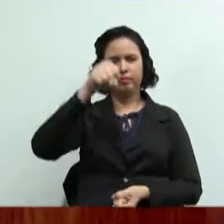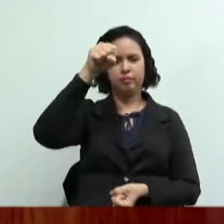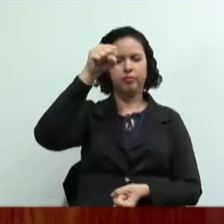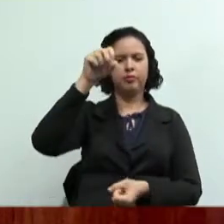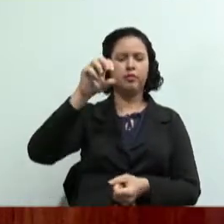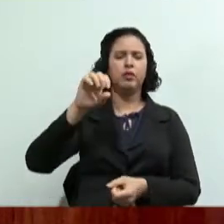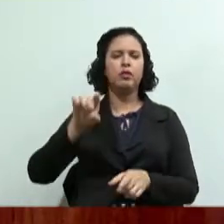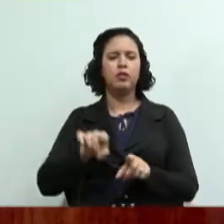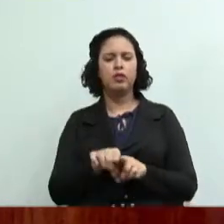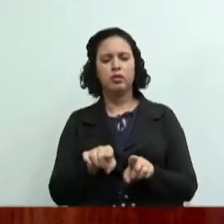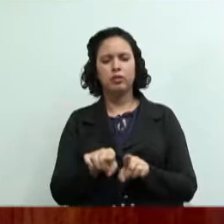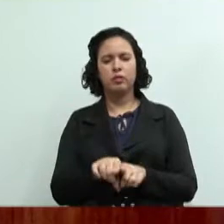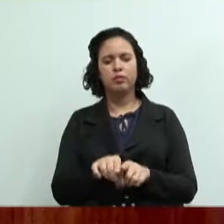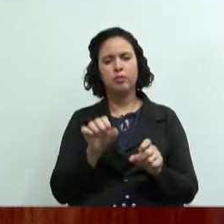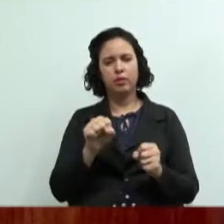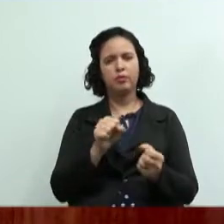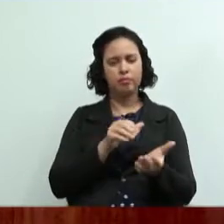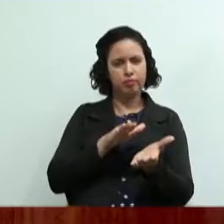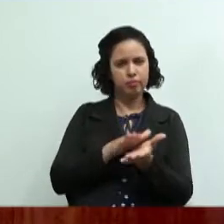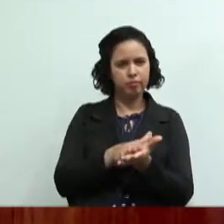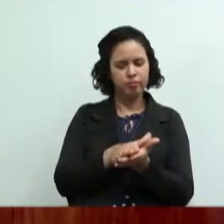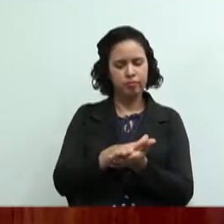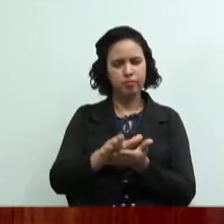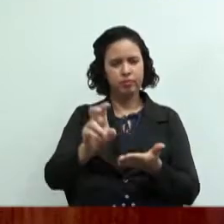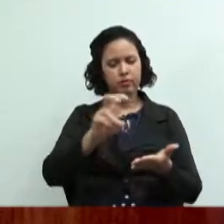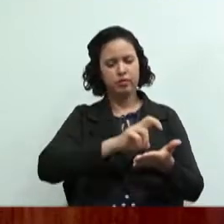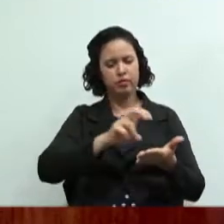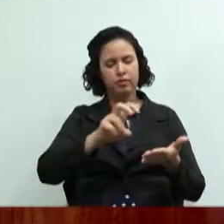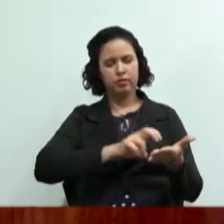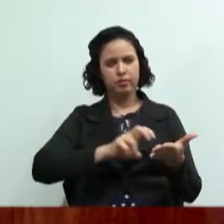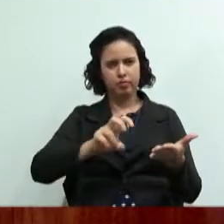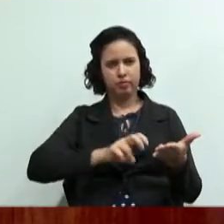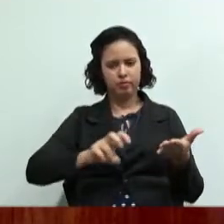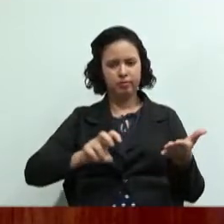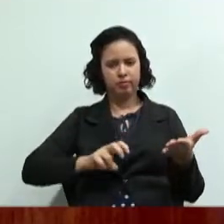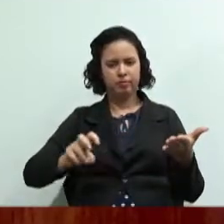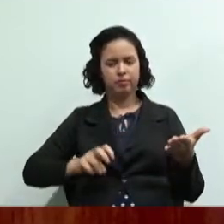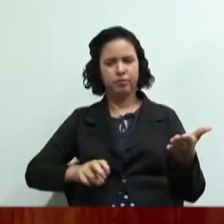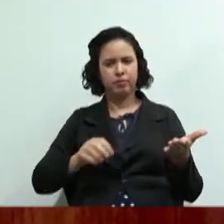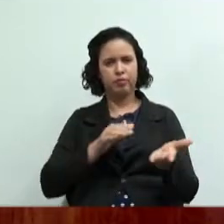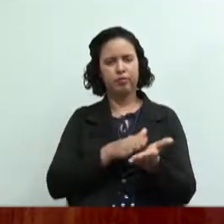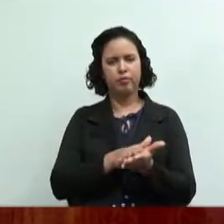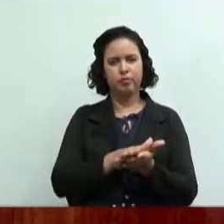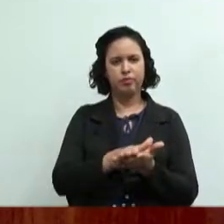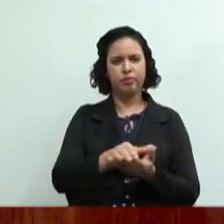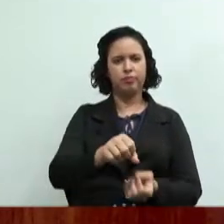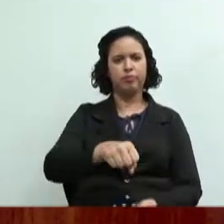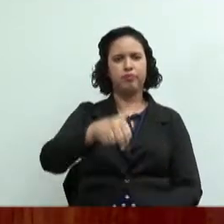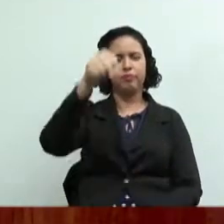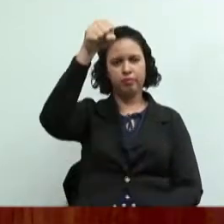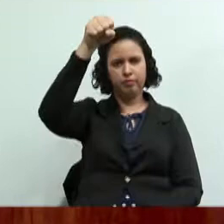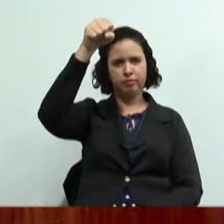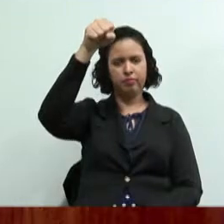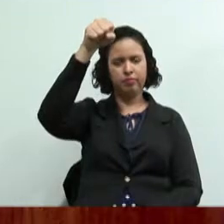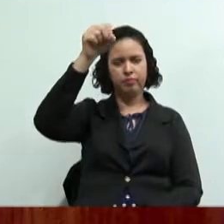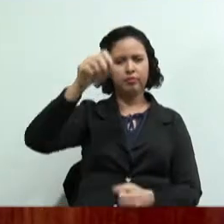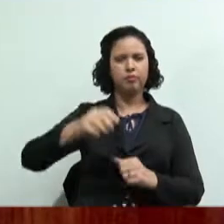quanto vocês podem imprimir ele se tiver alguma gráfica aí na região de vocês que imprima banner